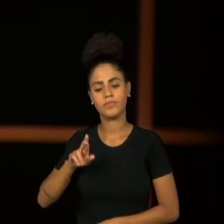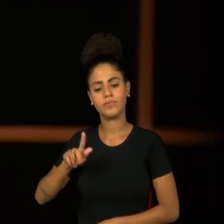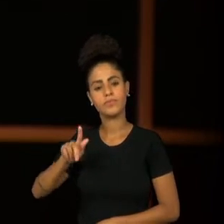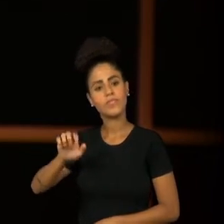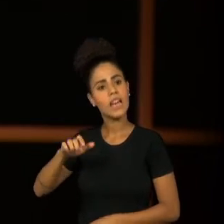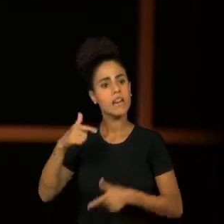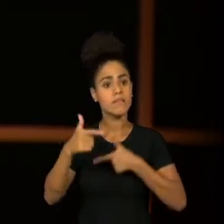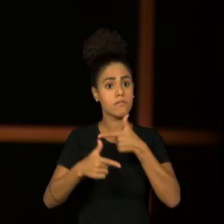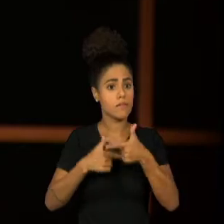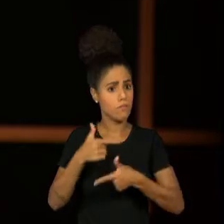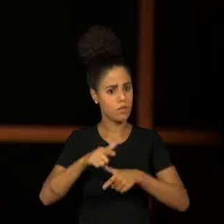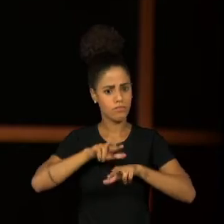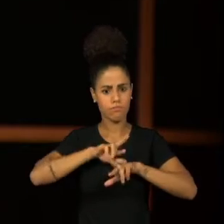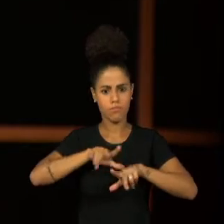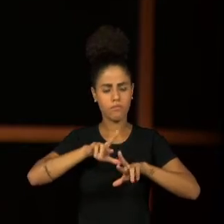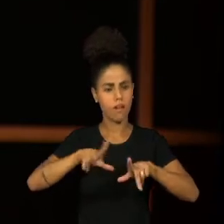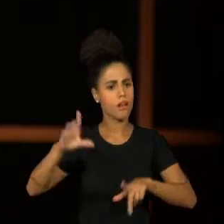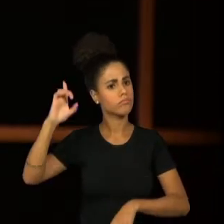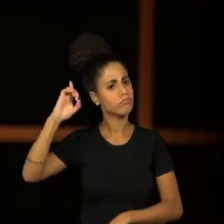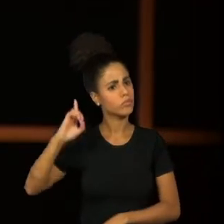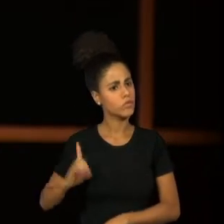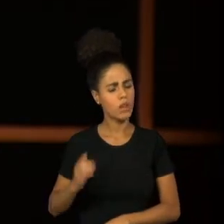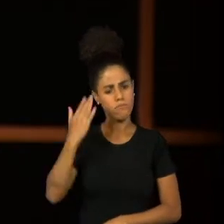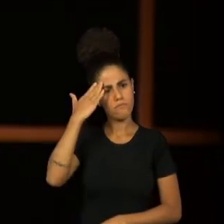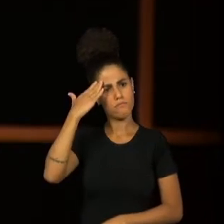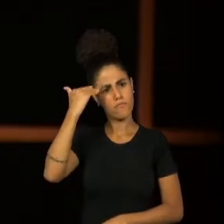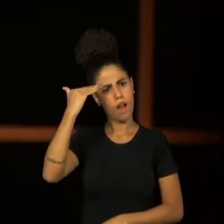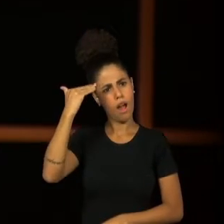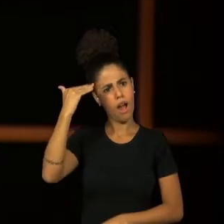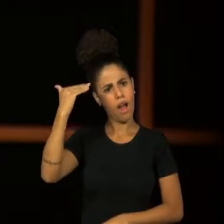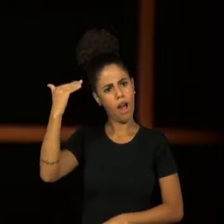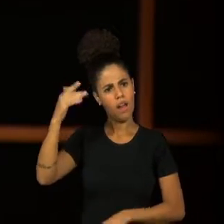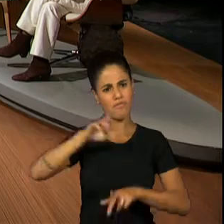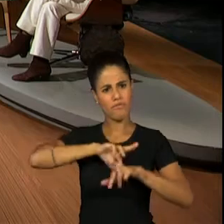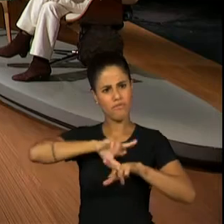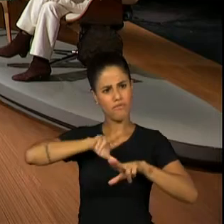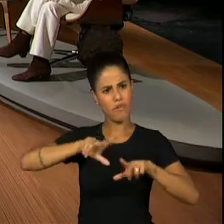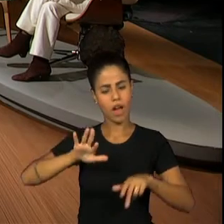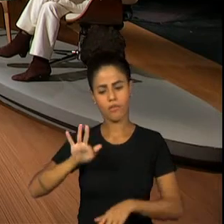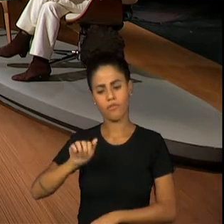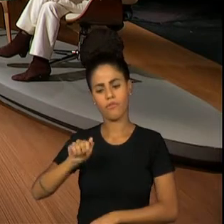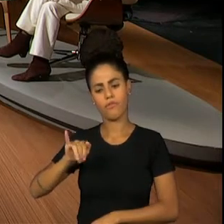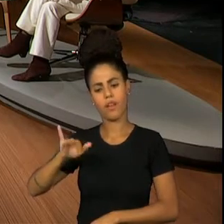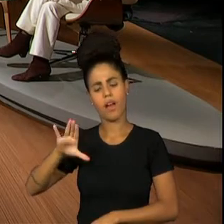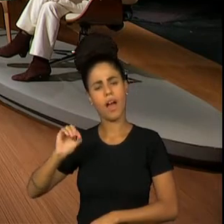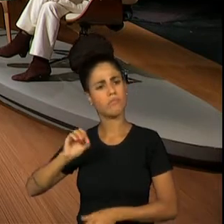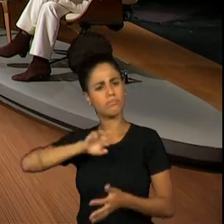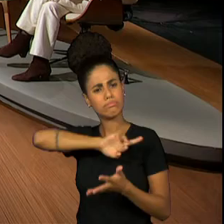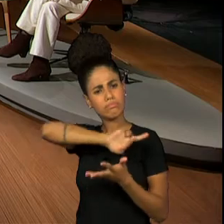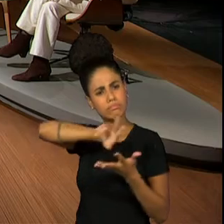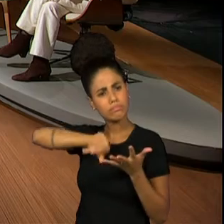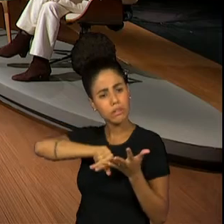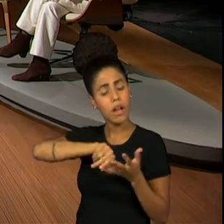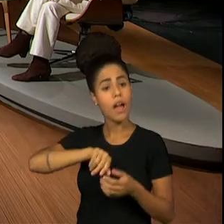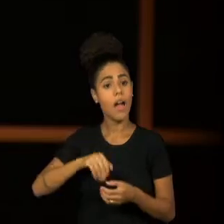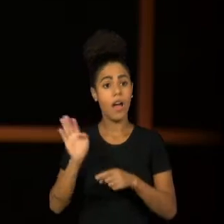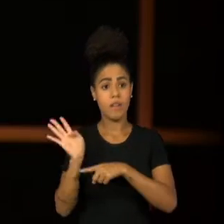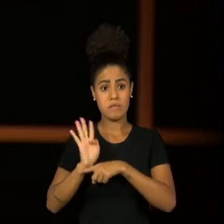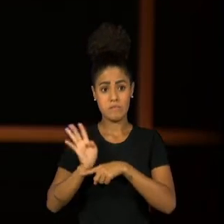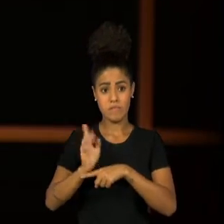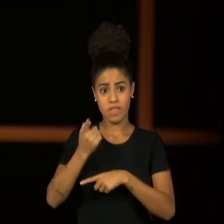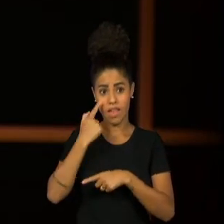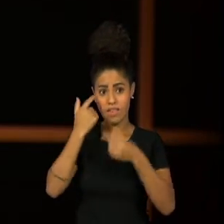trabalhou com outros tantos diretores respeitáveis, né? Zé Celso, Flávio Rangel. E a gente tem um depoimento agora de alguém que